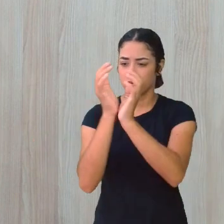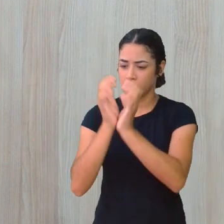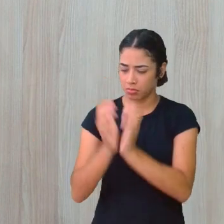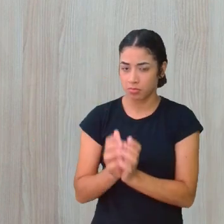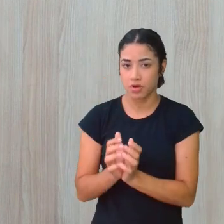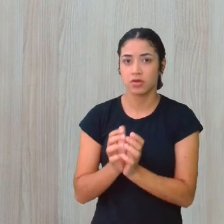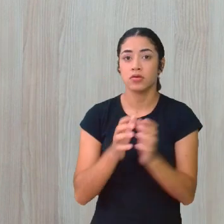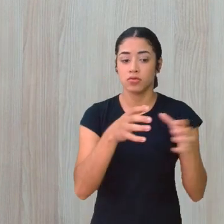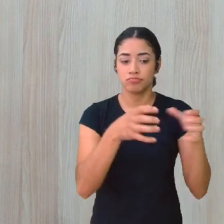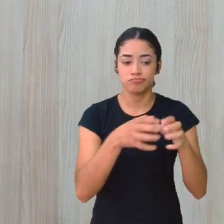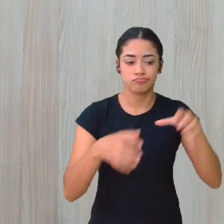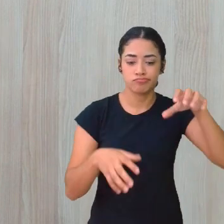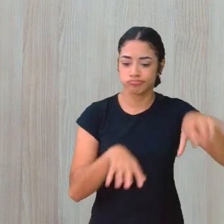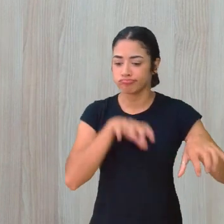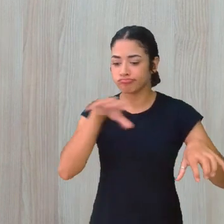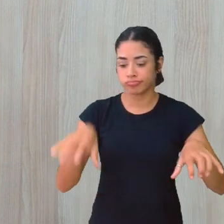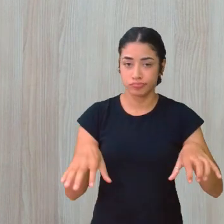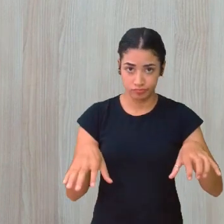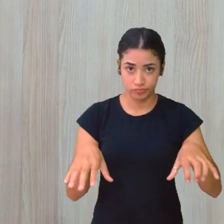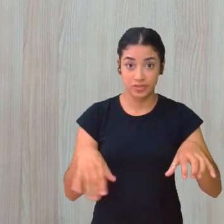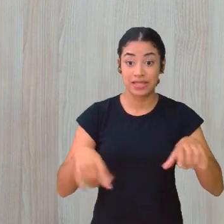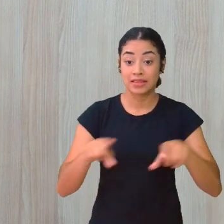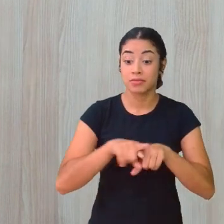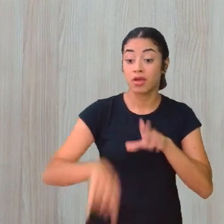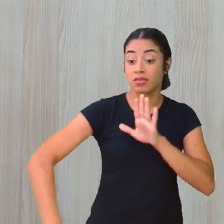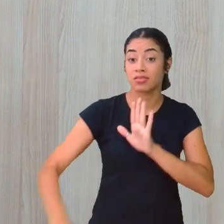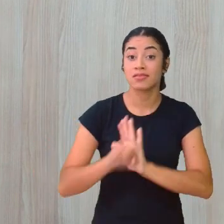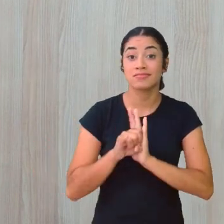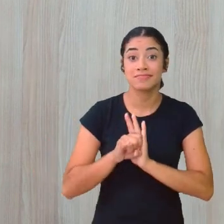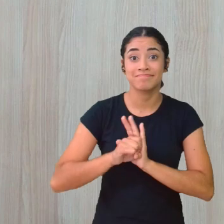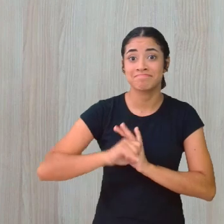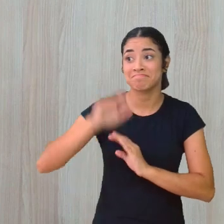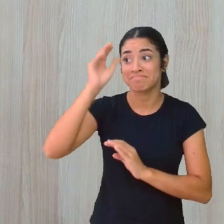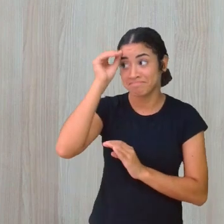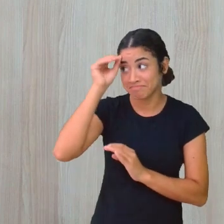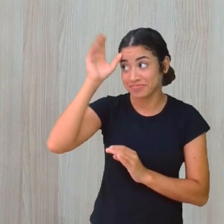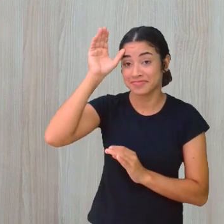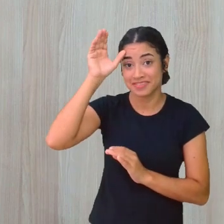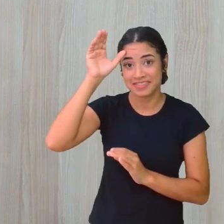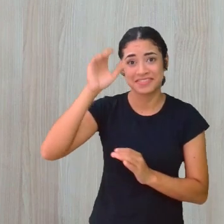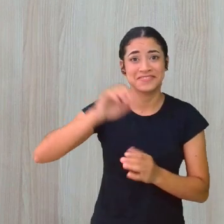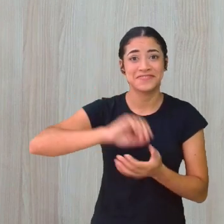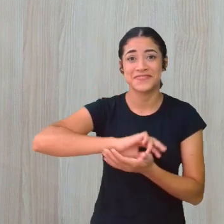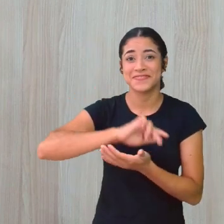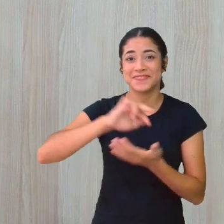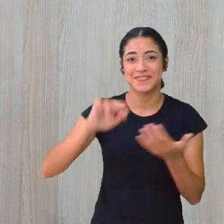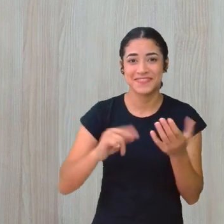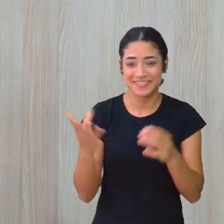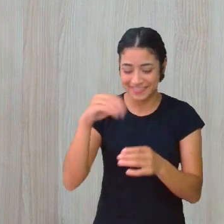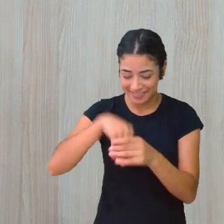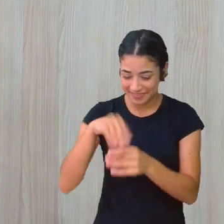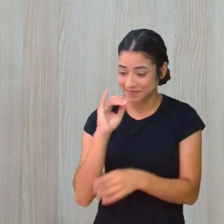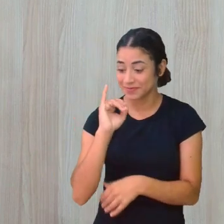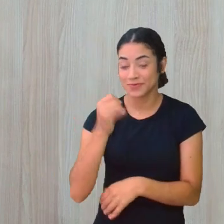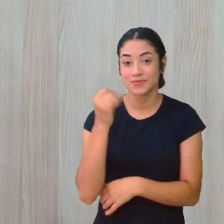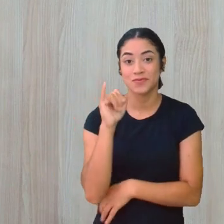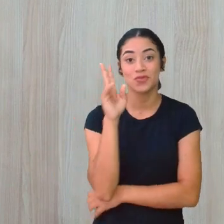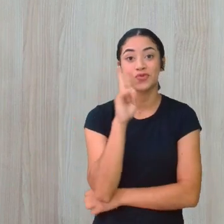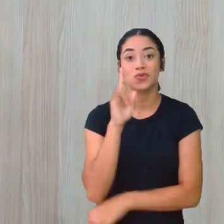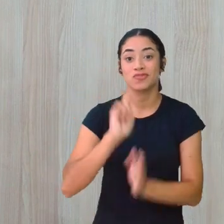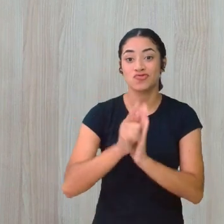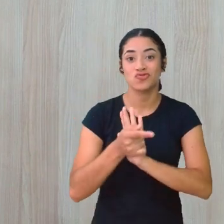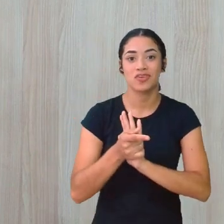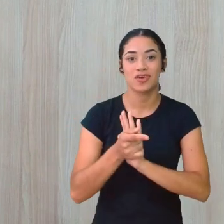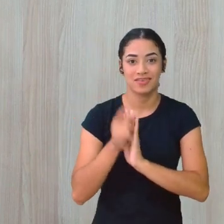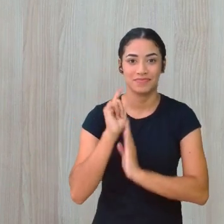pertencimento E identidade Então veja Quanta sabedoria Que cabe Dentro de um conto Dentro de um gênero